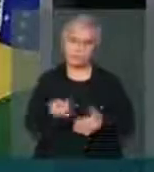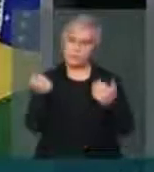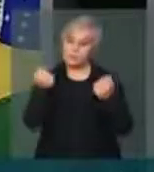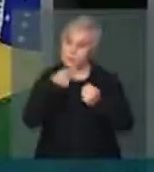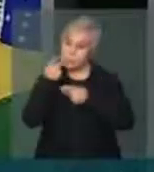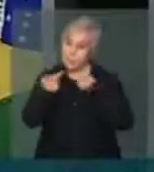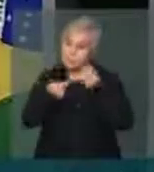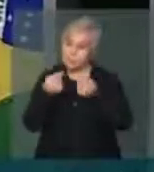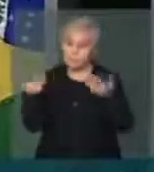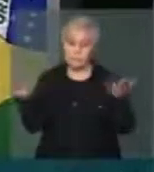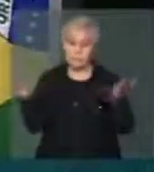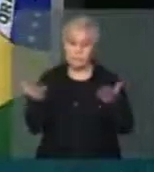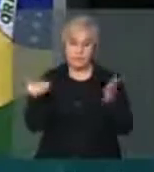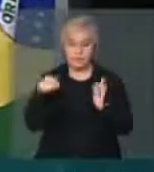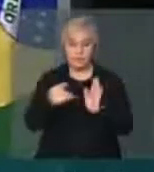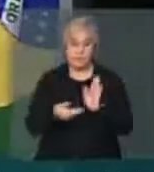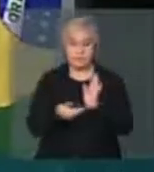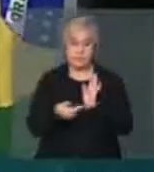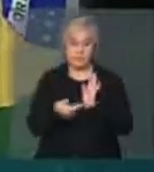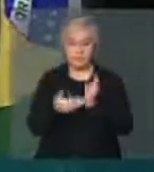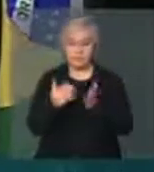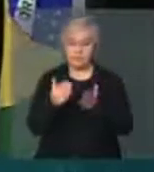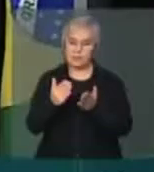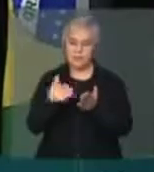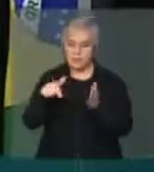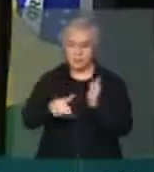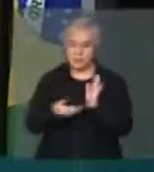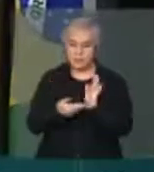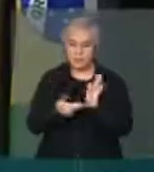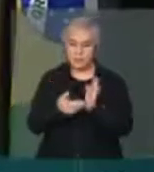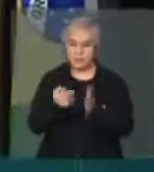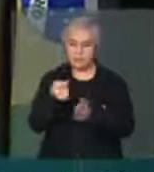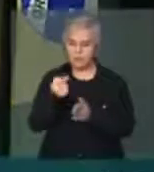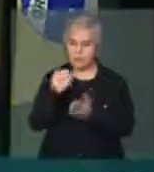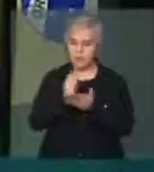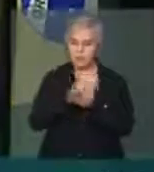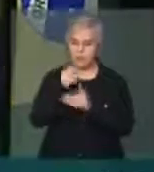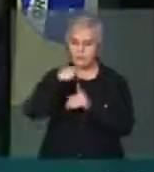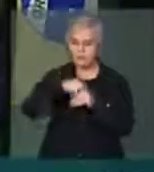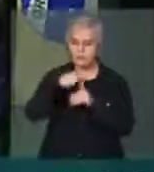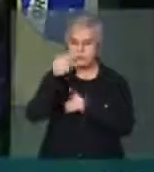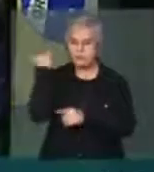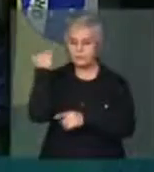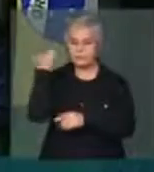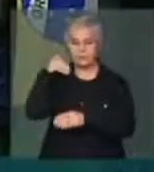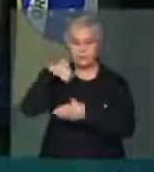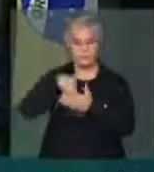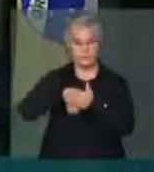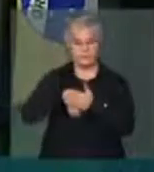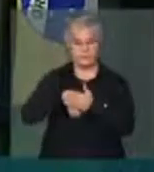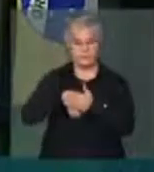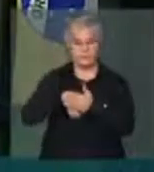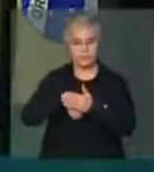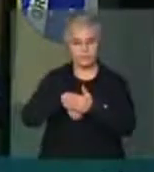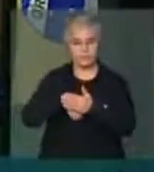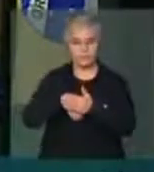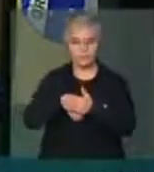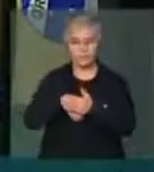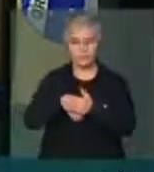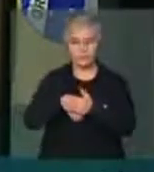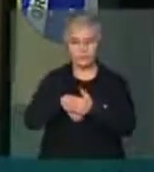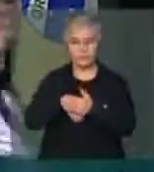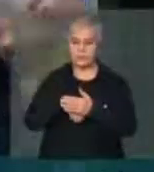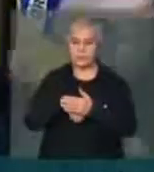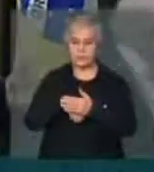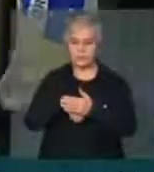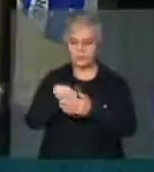a Câmara dos Deputados alguns meses atrás votou uma moção de repúdio a